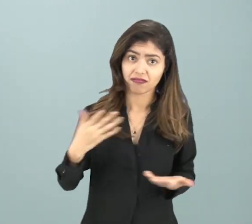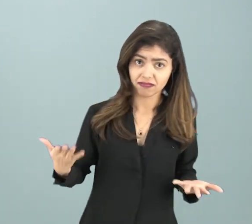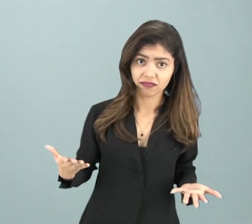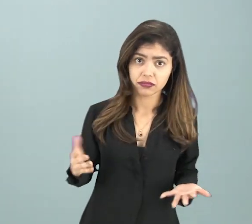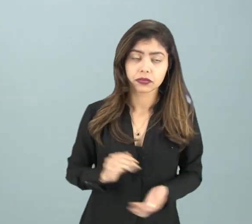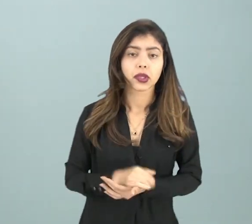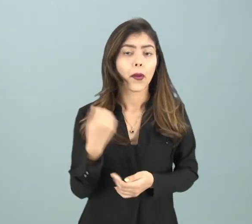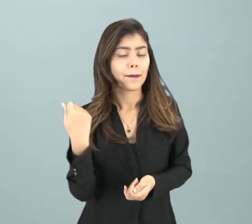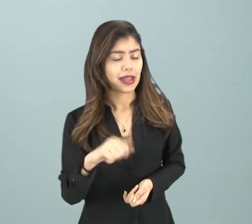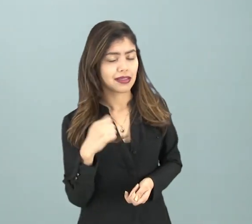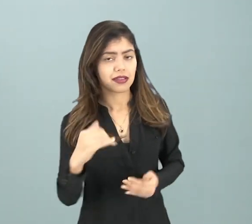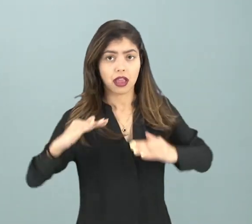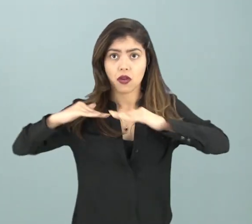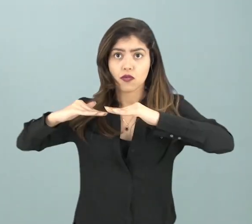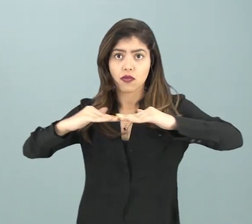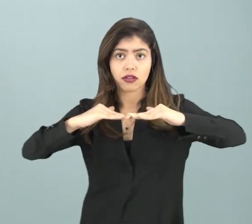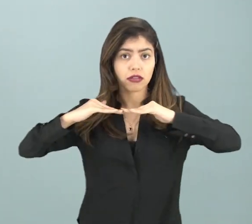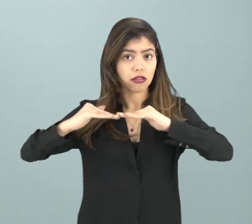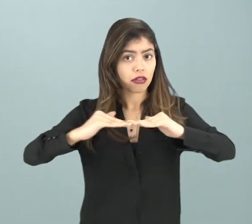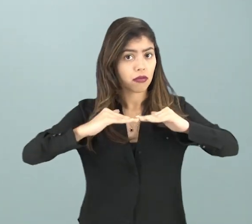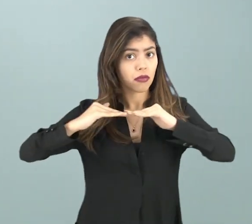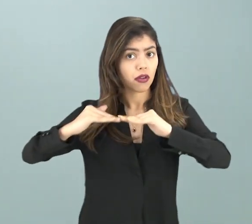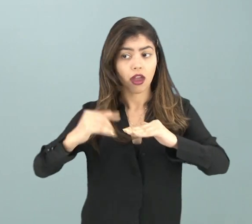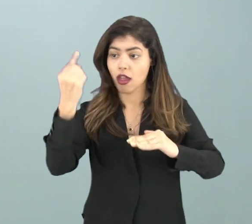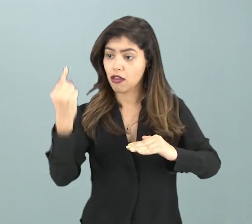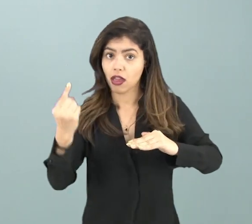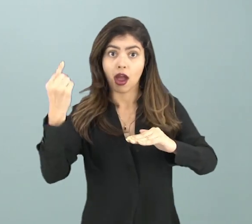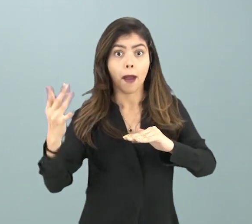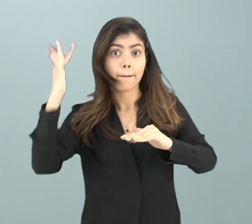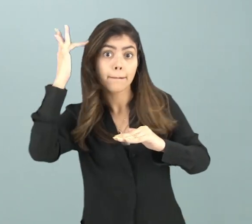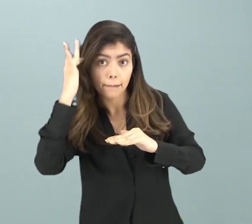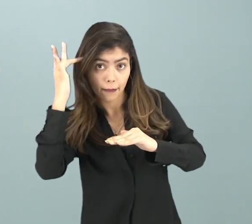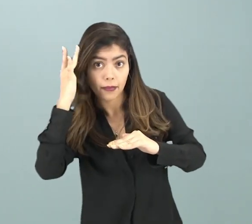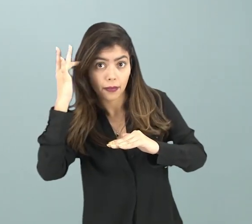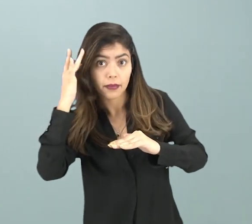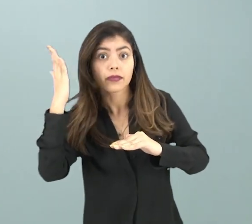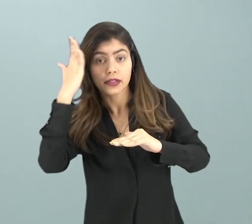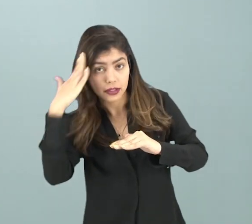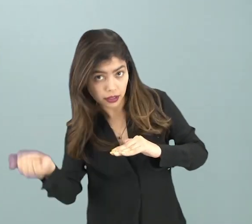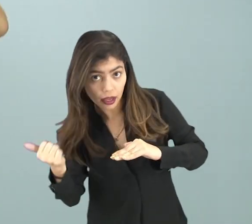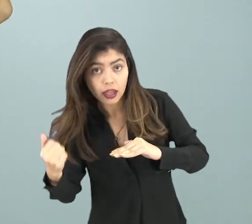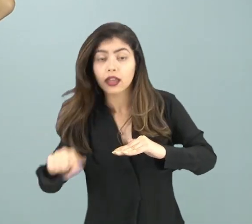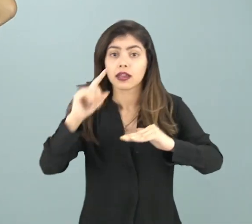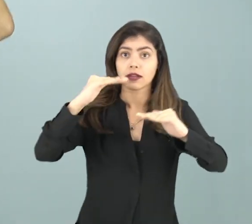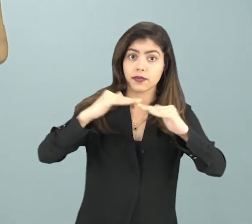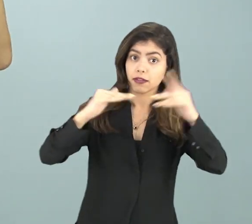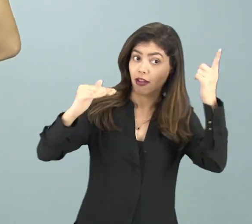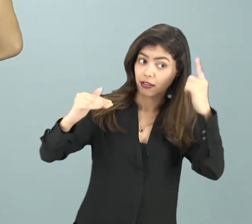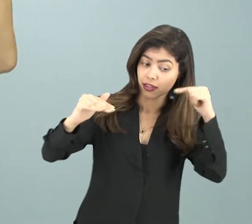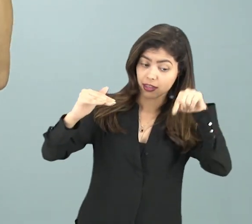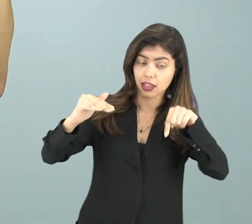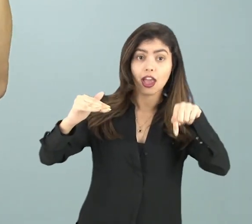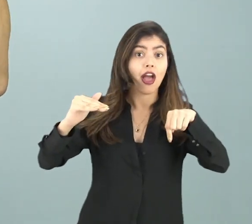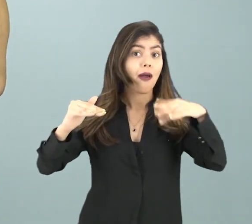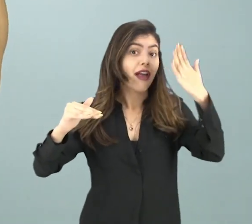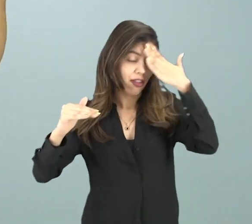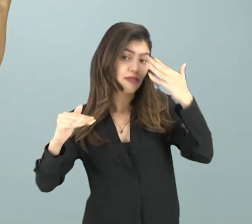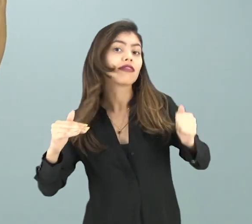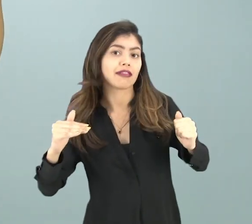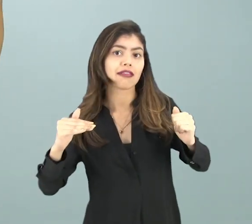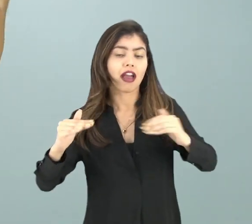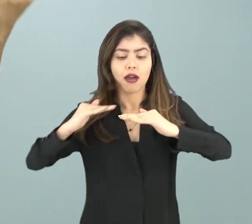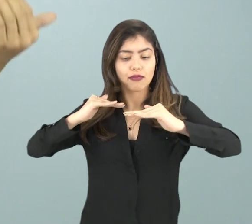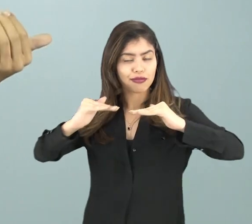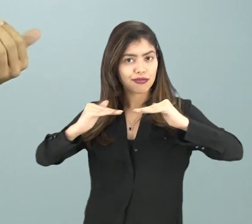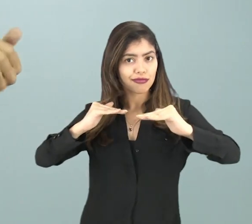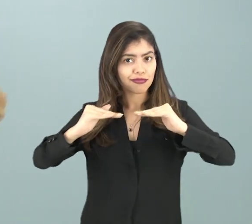Então, precisamos ter um equilíbrio entre aquilo que nós sabemos, conhecemos, que achamos e afirmamos que